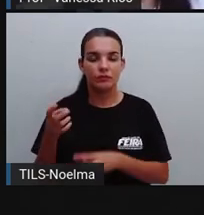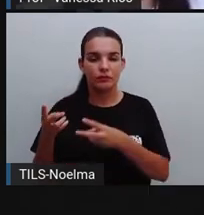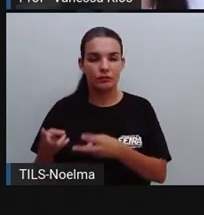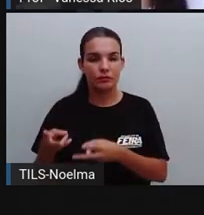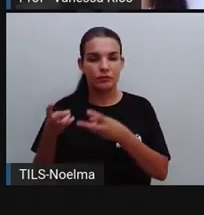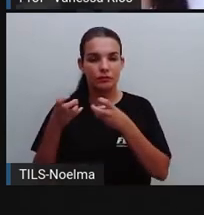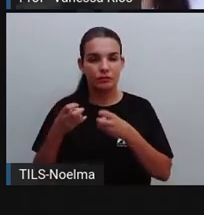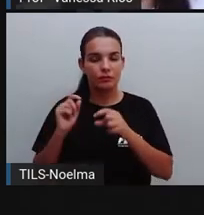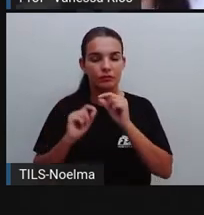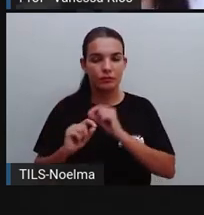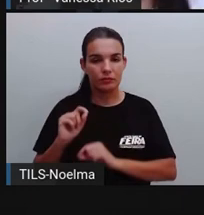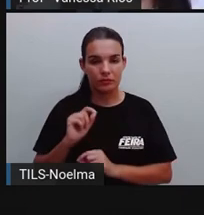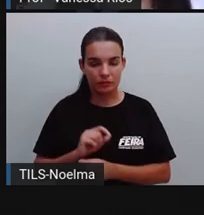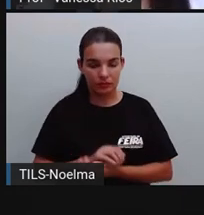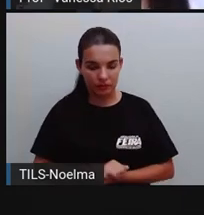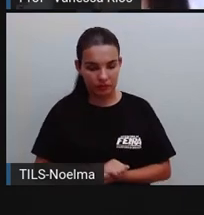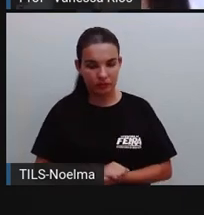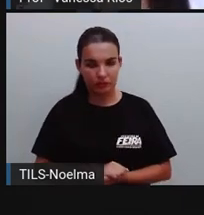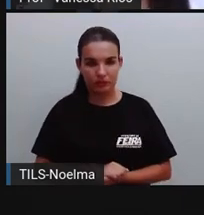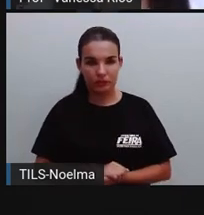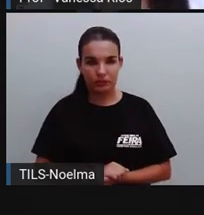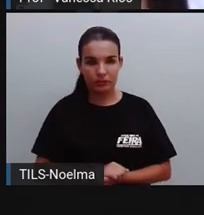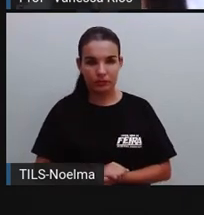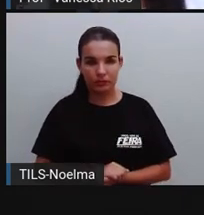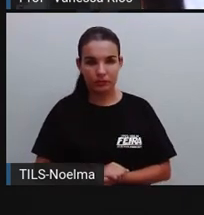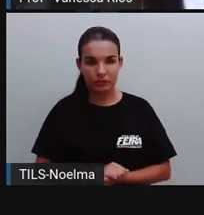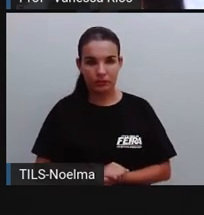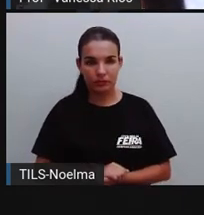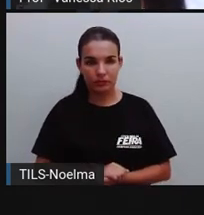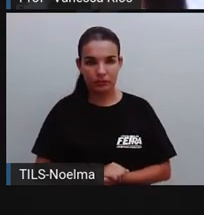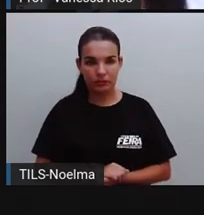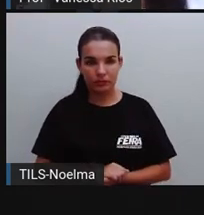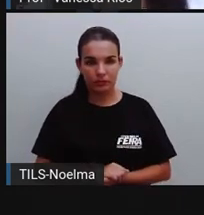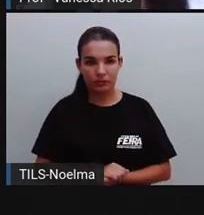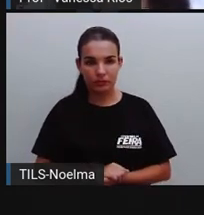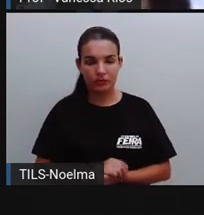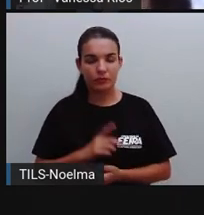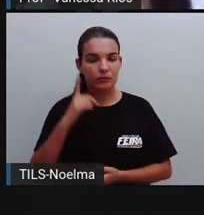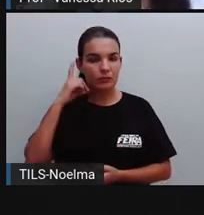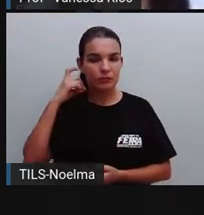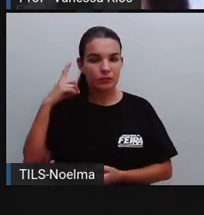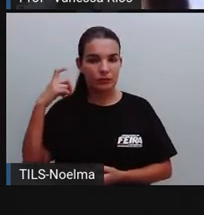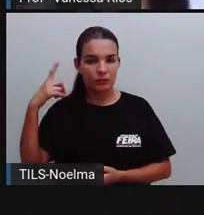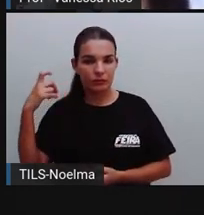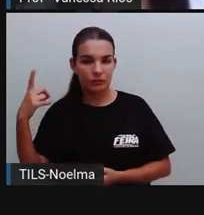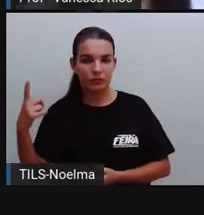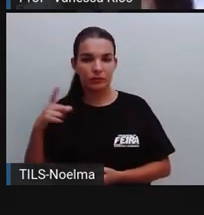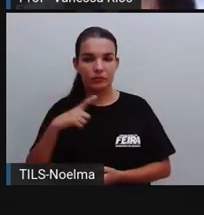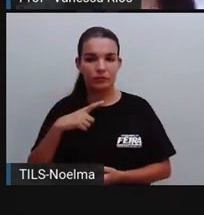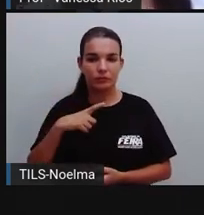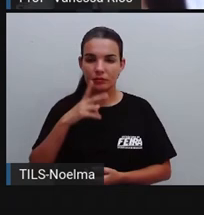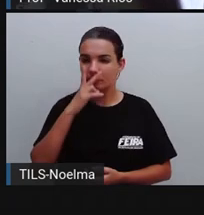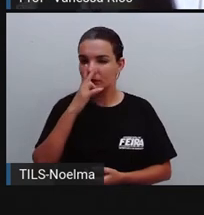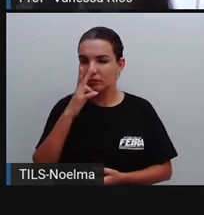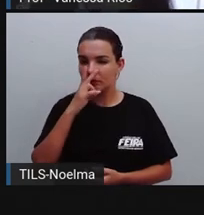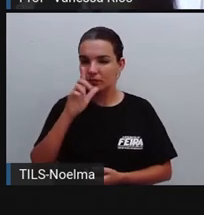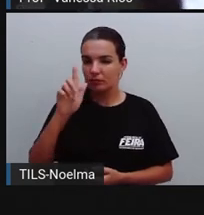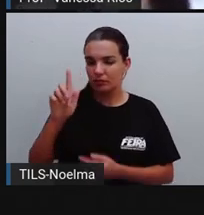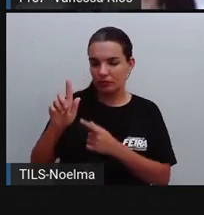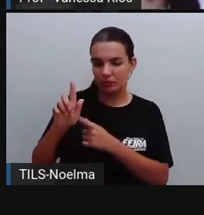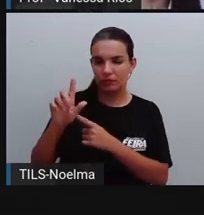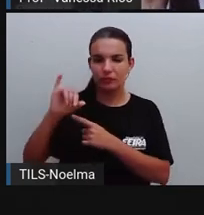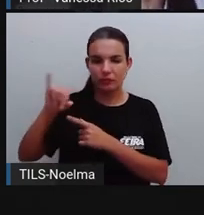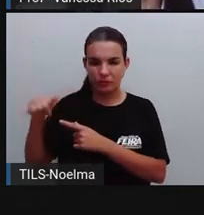aí que esse som parecido entre o G